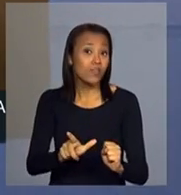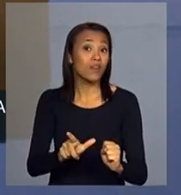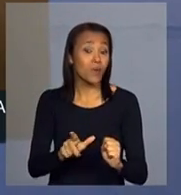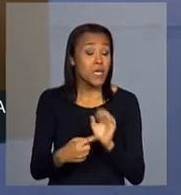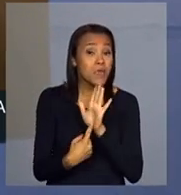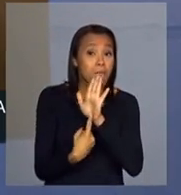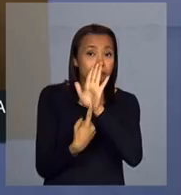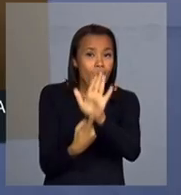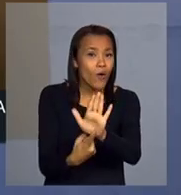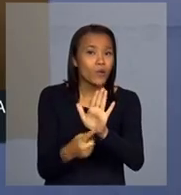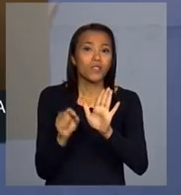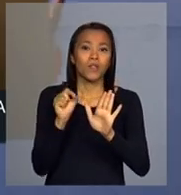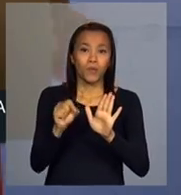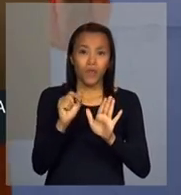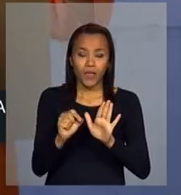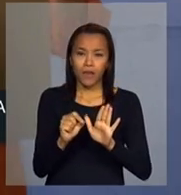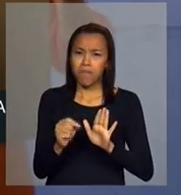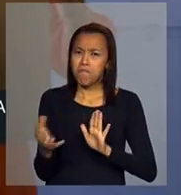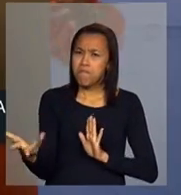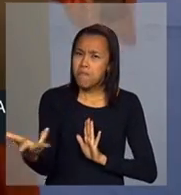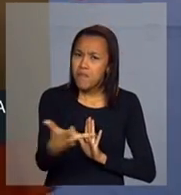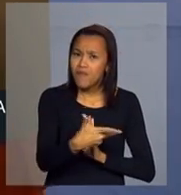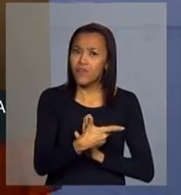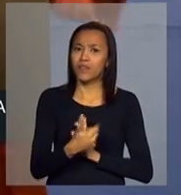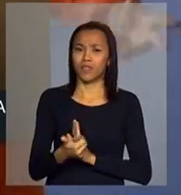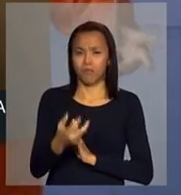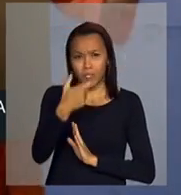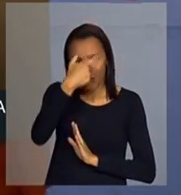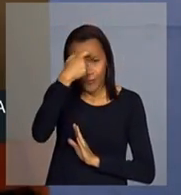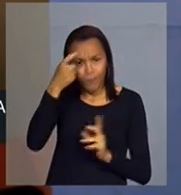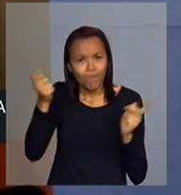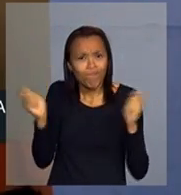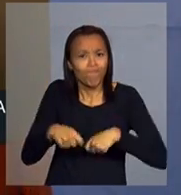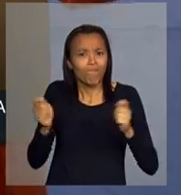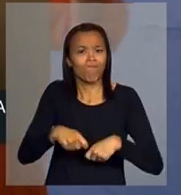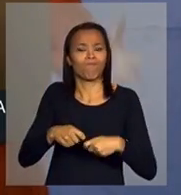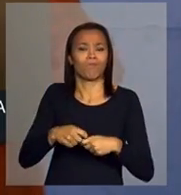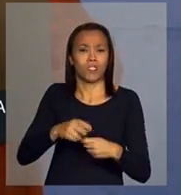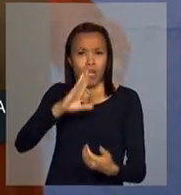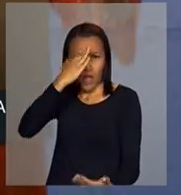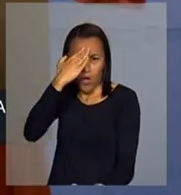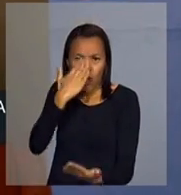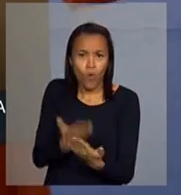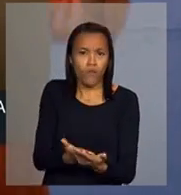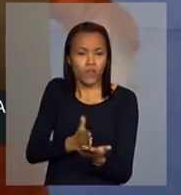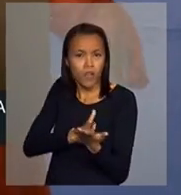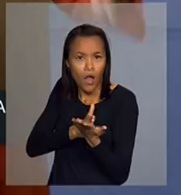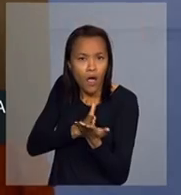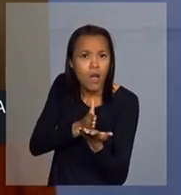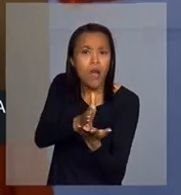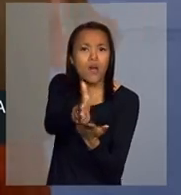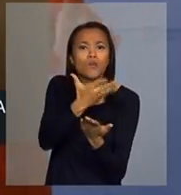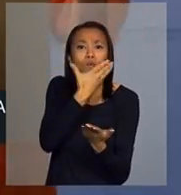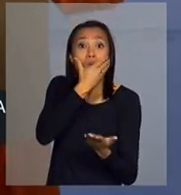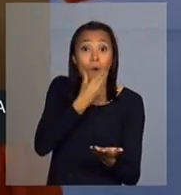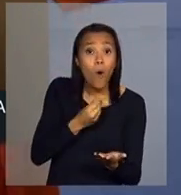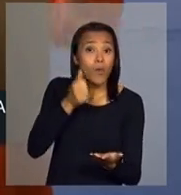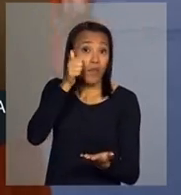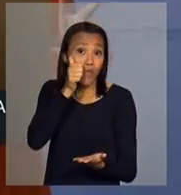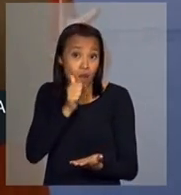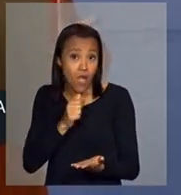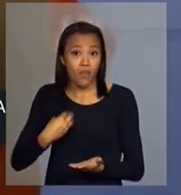perfeitamente a imensa capacidade e a determinação do homem, da mulher,